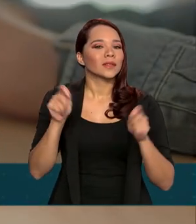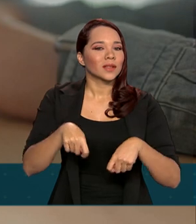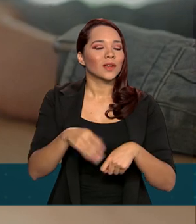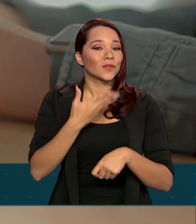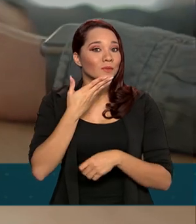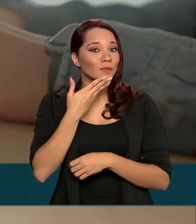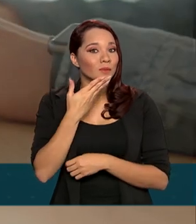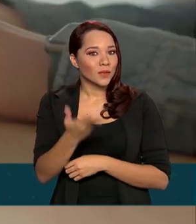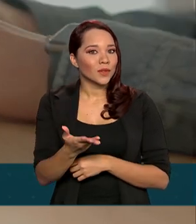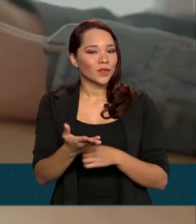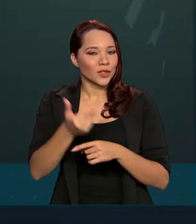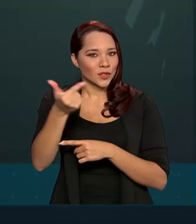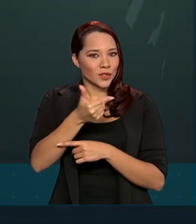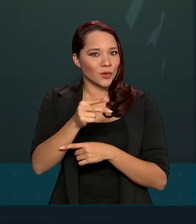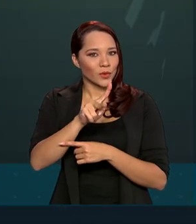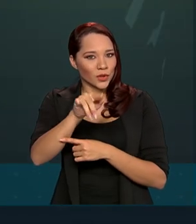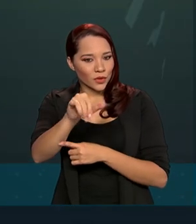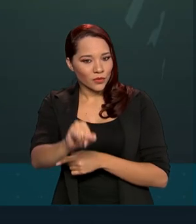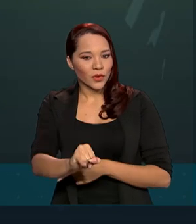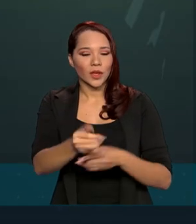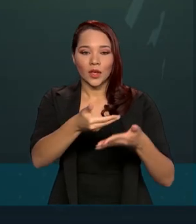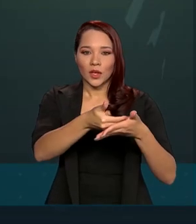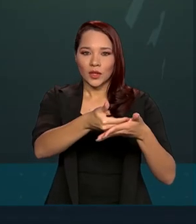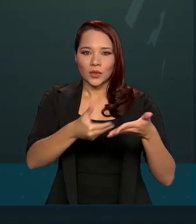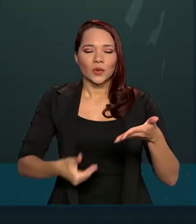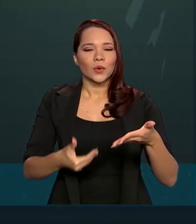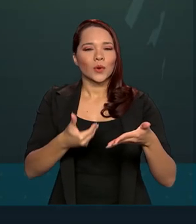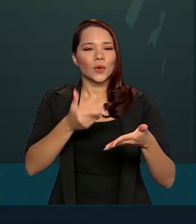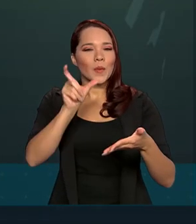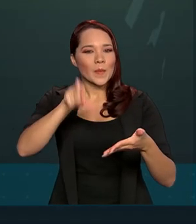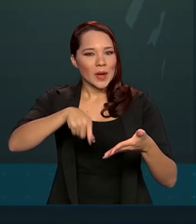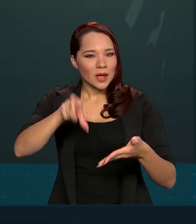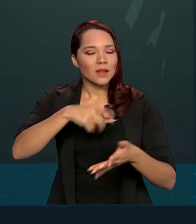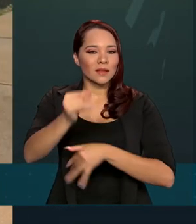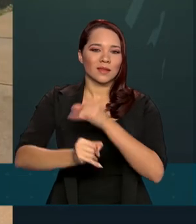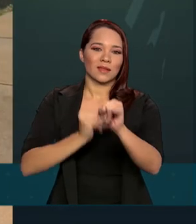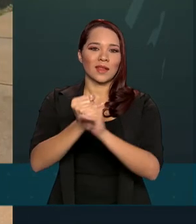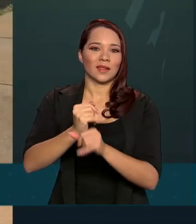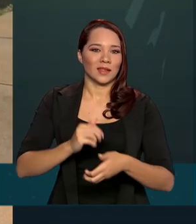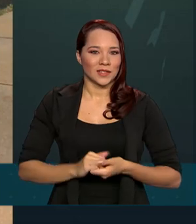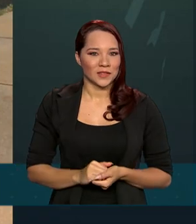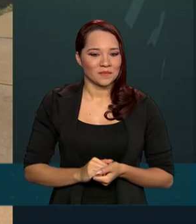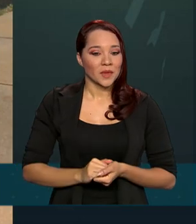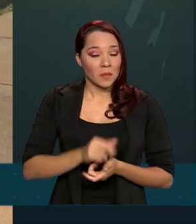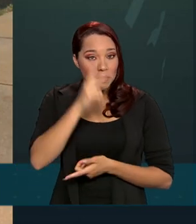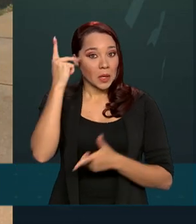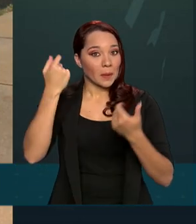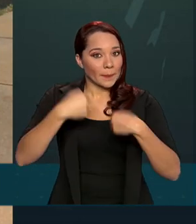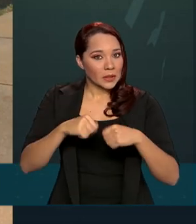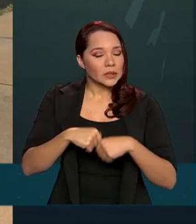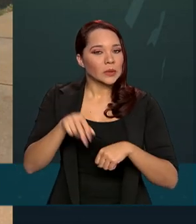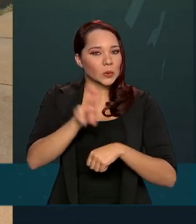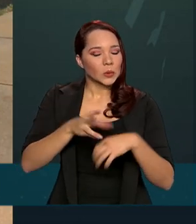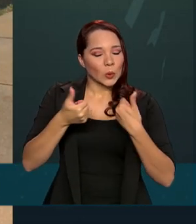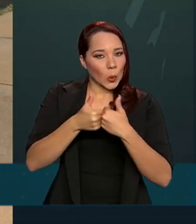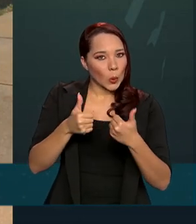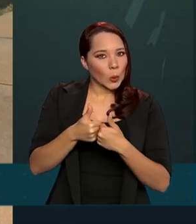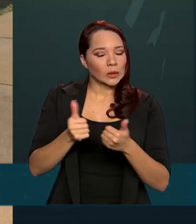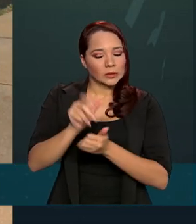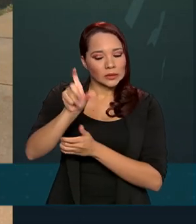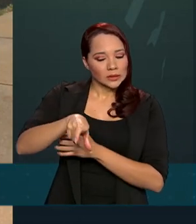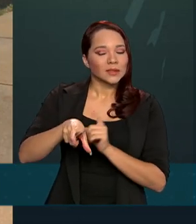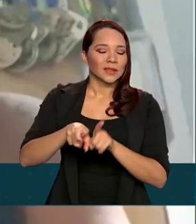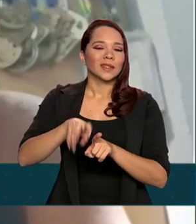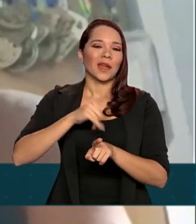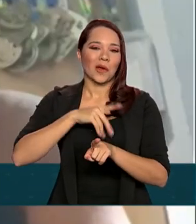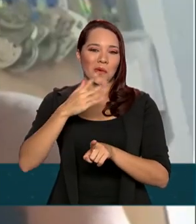de solicitar a segunda via da credencial do passe livre pela internet. Para quem depende disso para se locomover, é